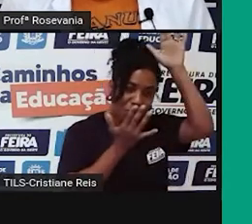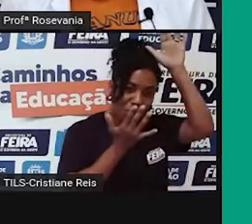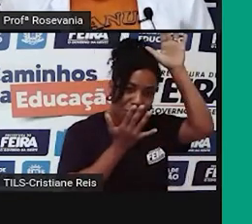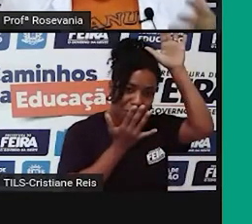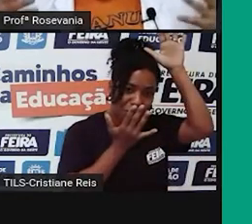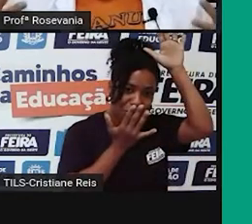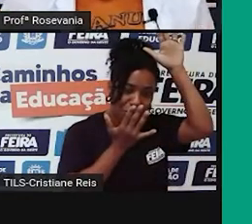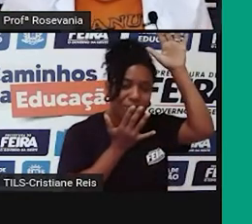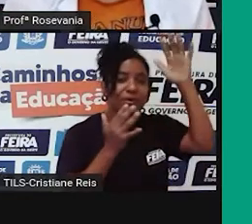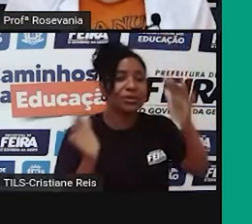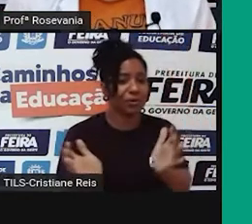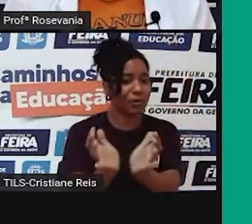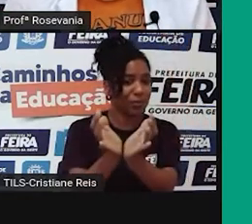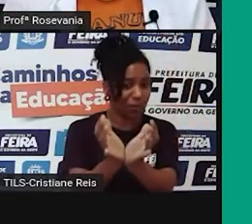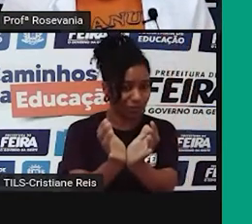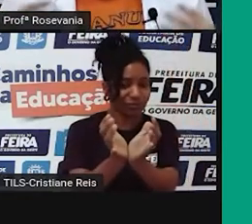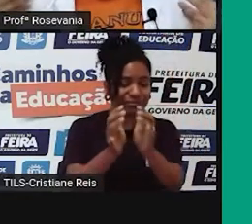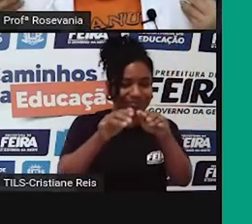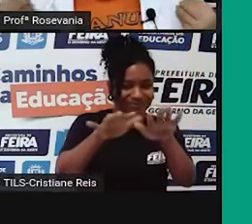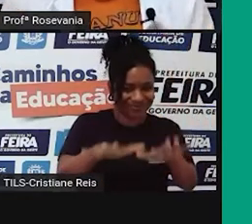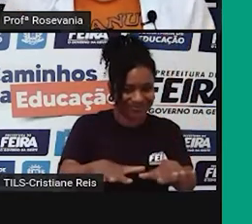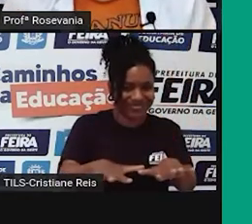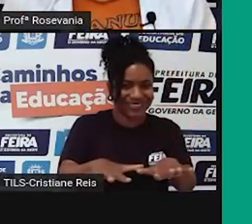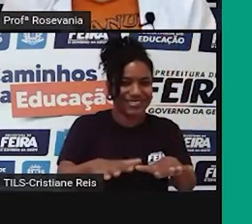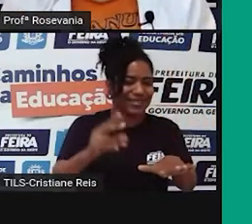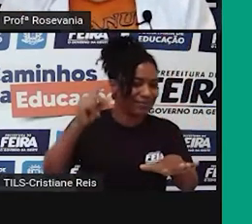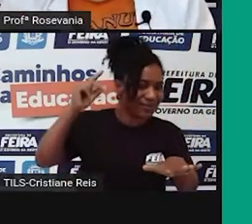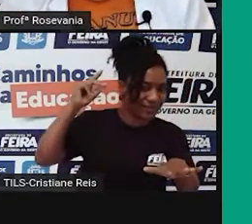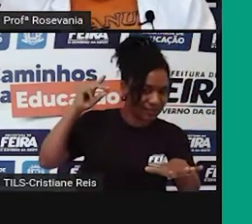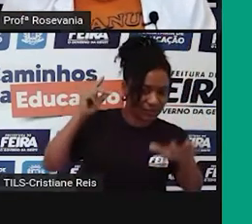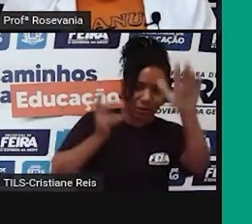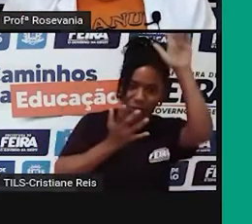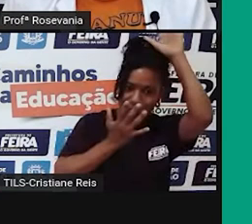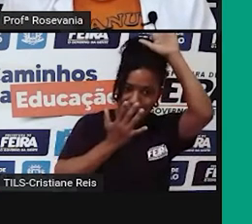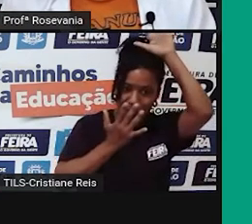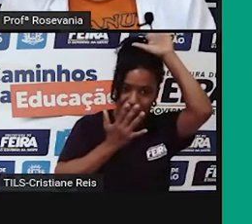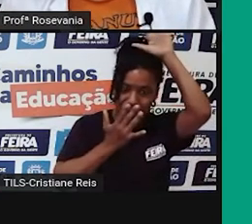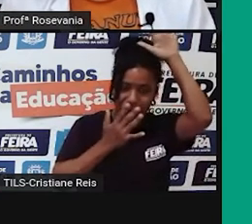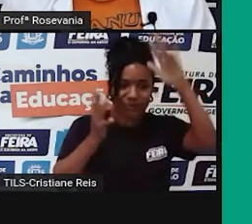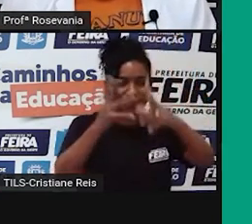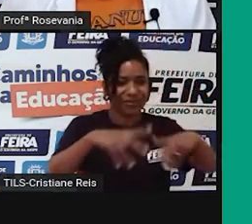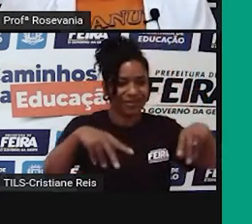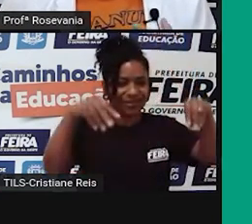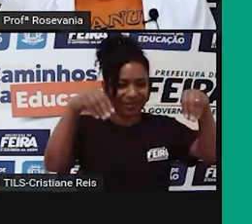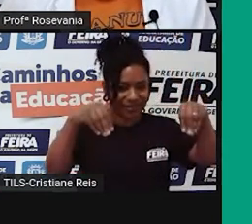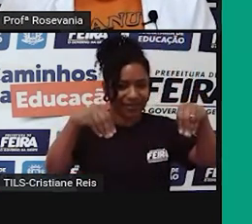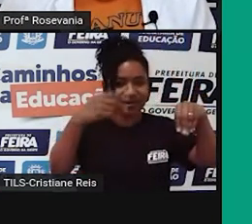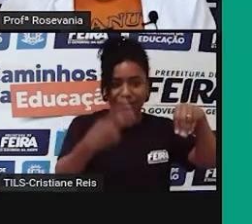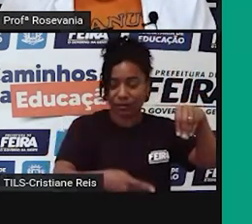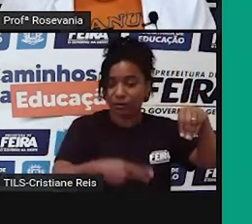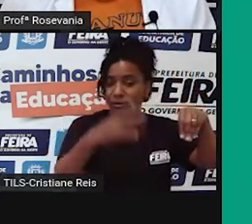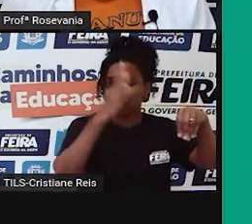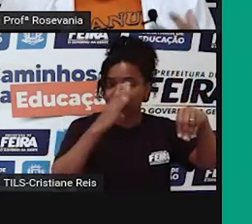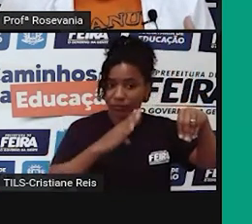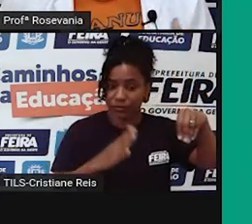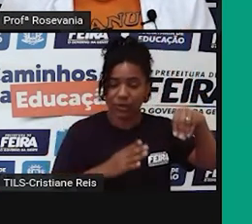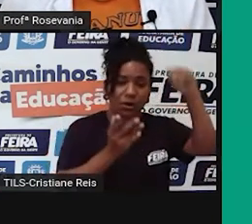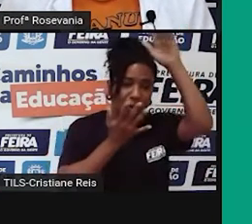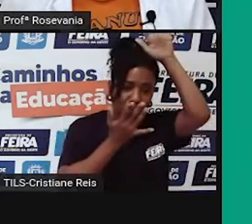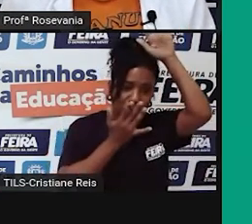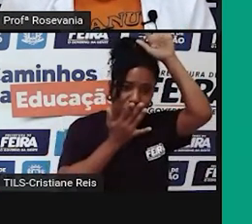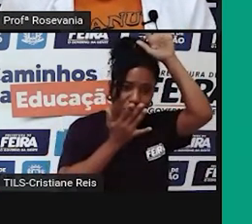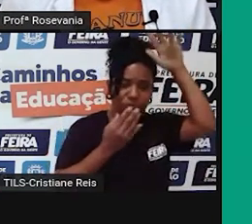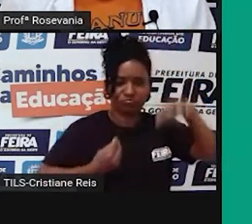raízes, o povo que já estava aqui, os nossos verdadeiros donos da terra, e essa influência, né,